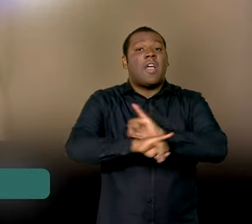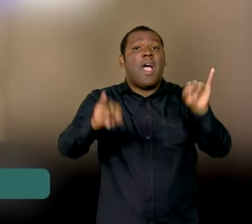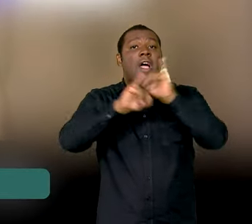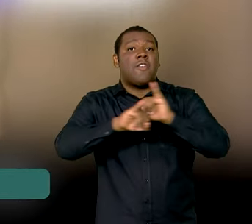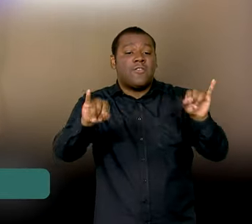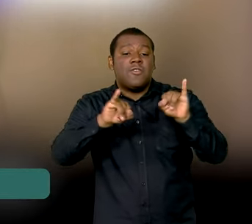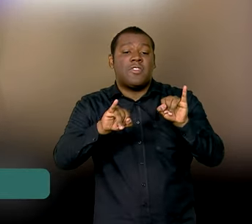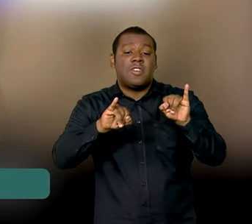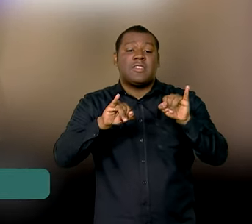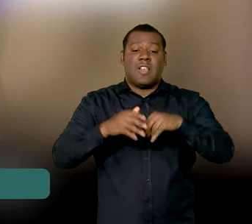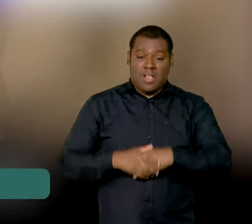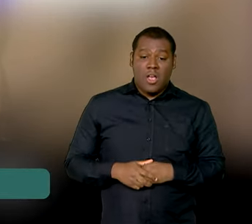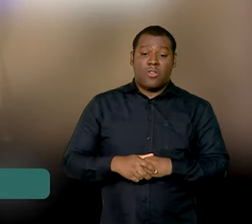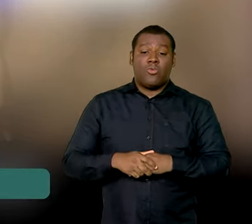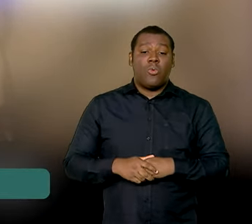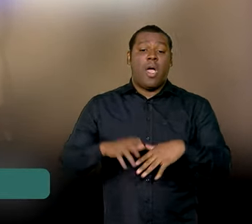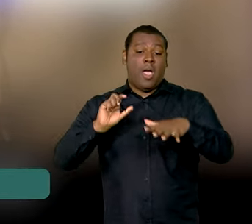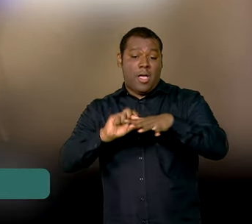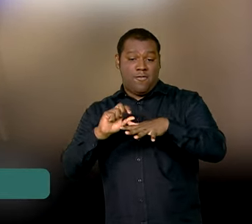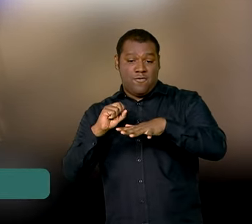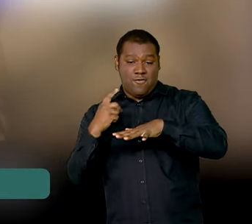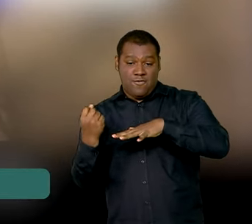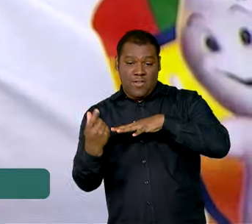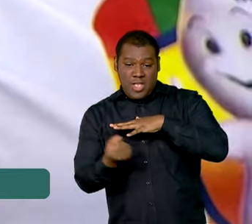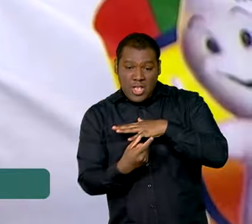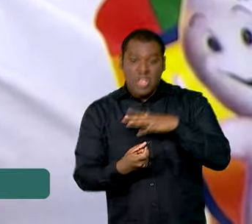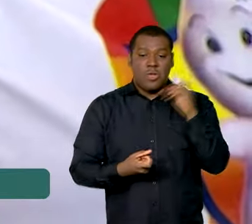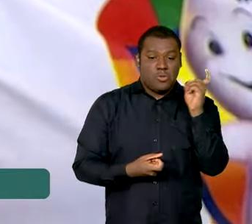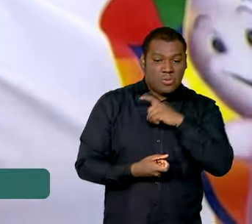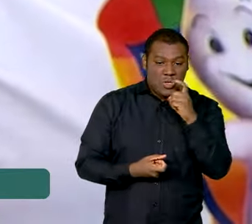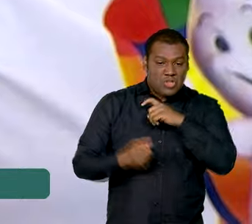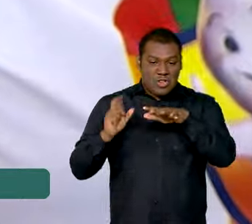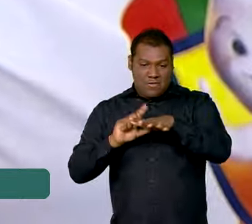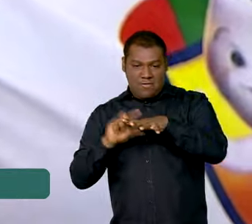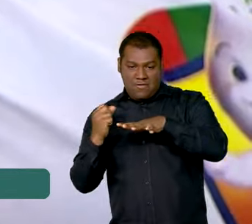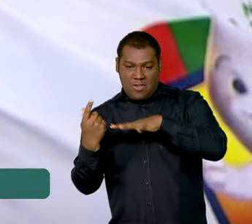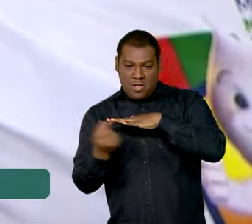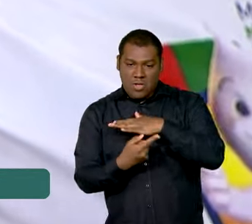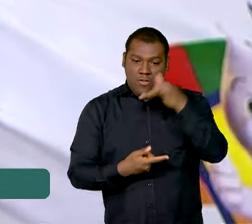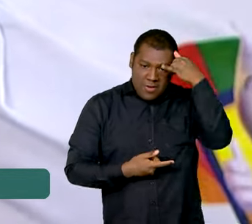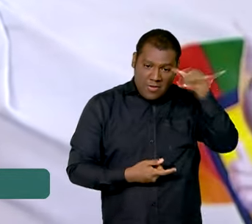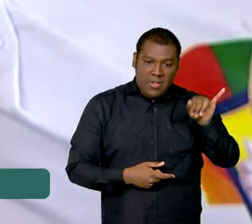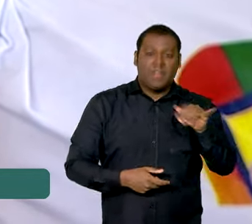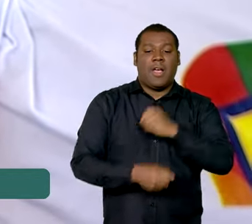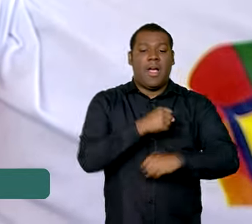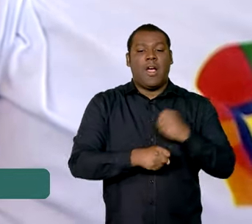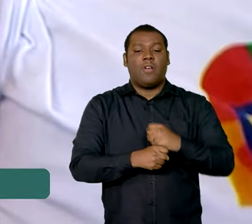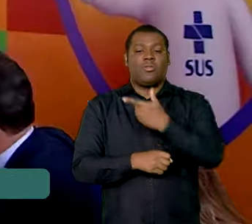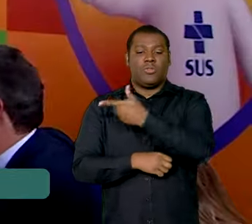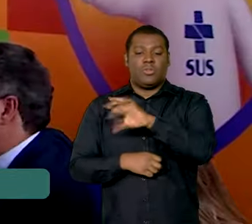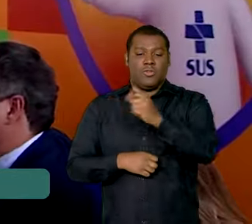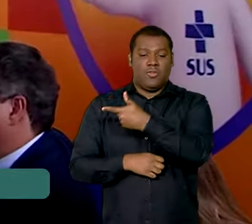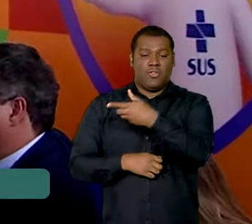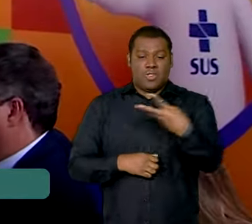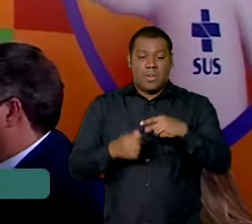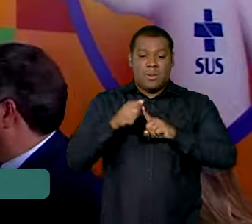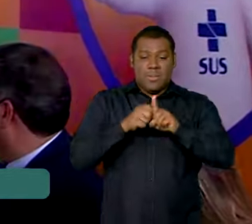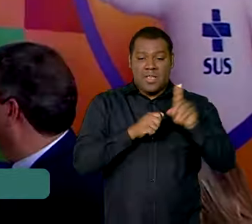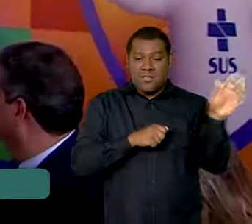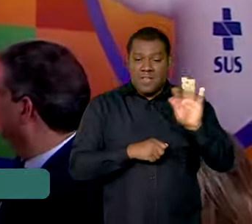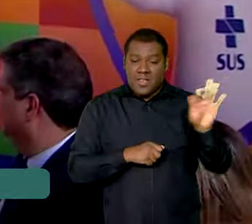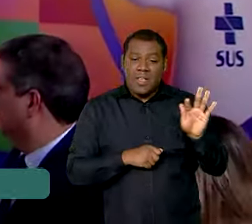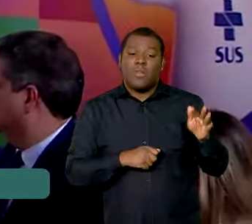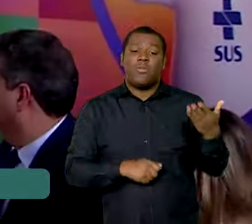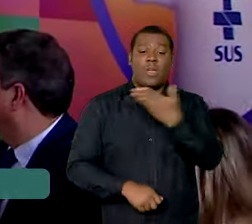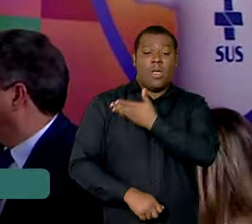combater as notícias falsas sobre o assunto. Em fevereiro de 2023, o Ministério da Saúde lançou o